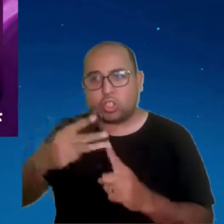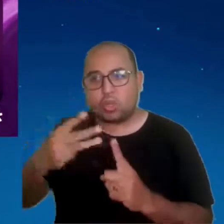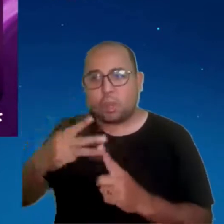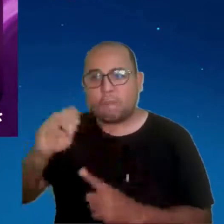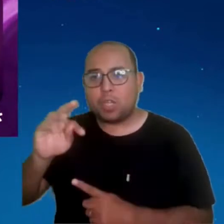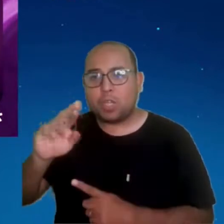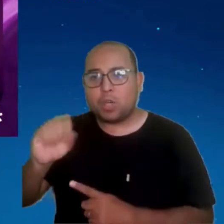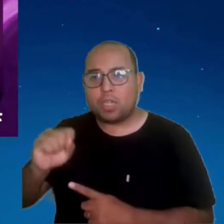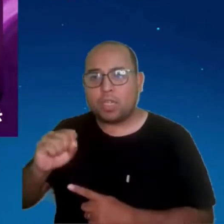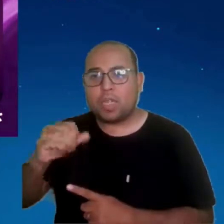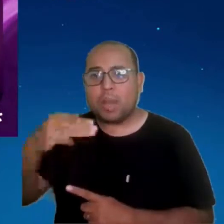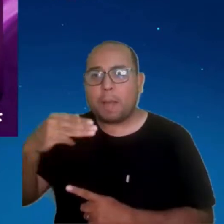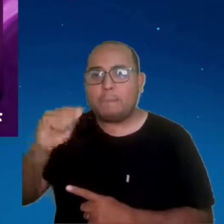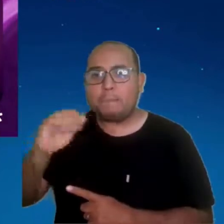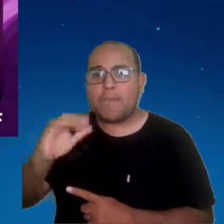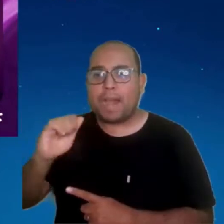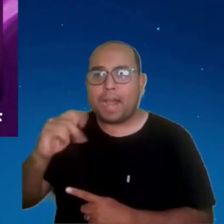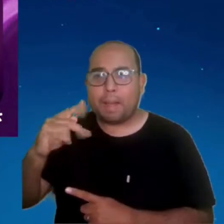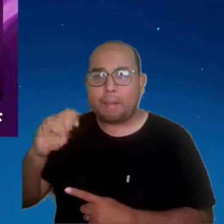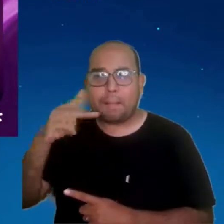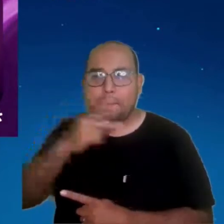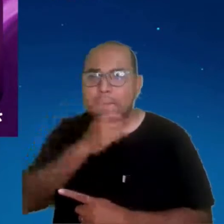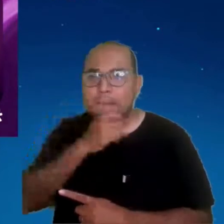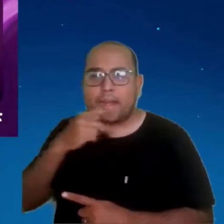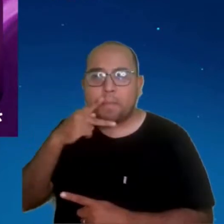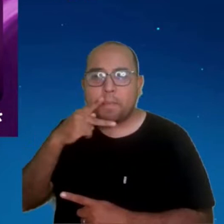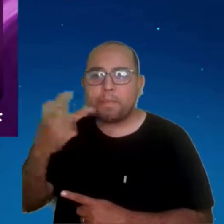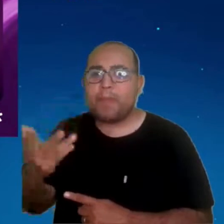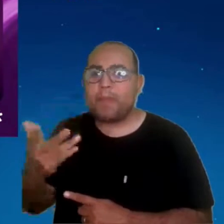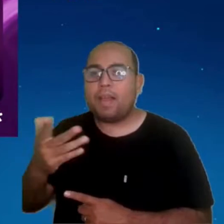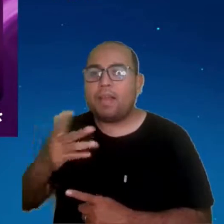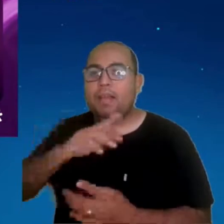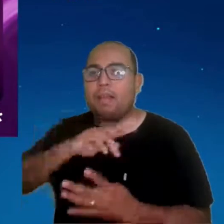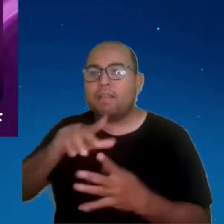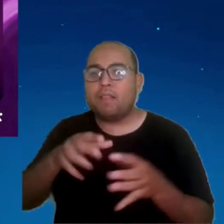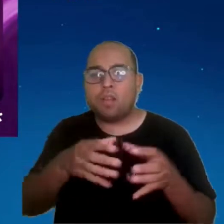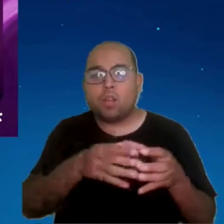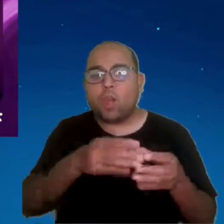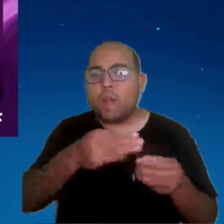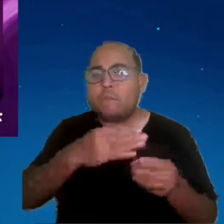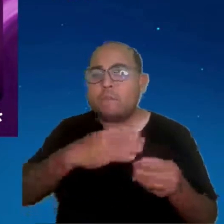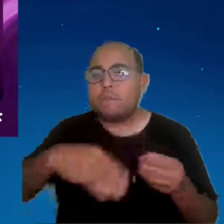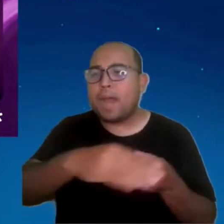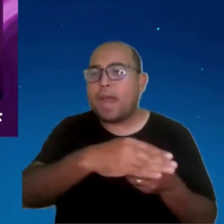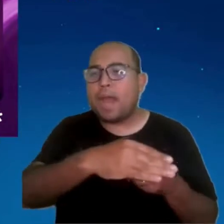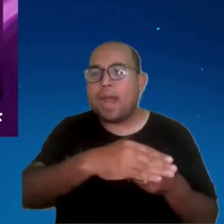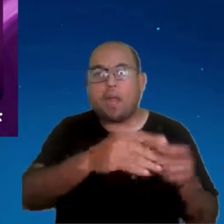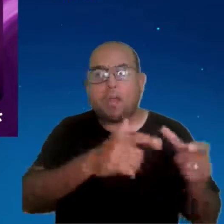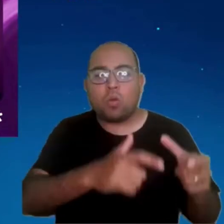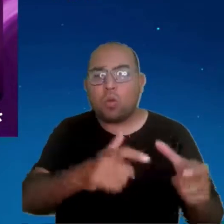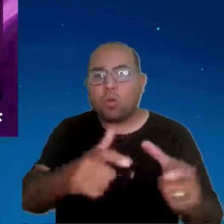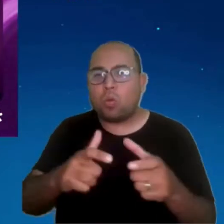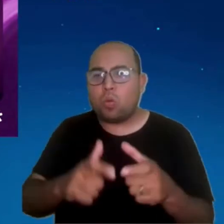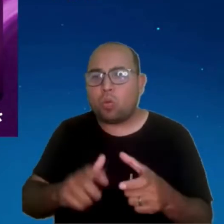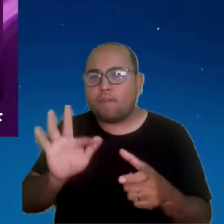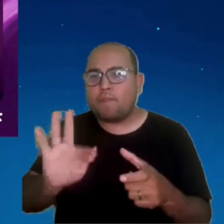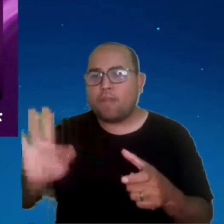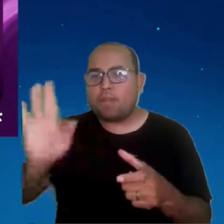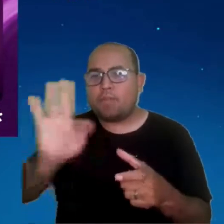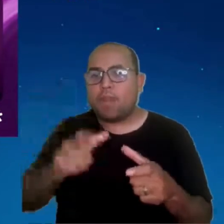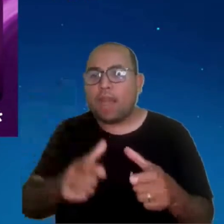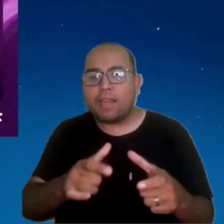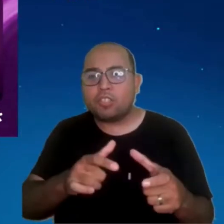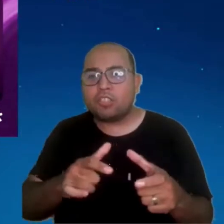Francisco Morato e Campina Grande. Então, sandbox, pensa que são pequenos bairros, o parque de universidades, que a gente está testando